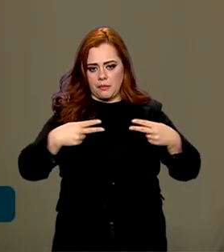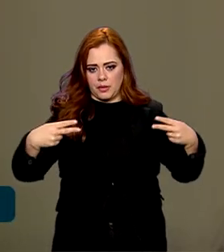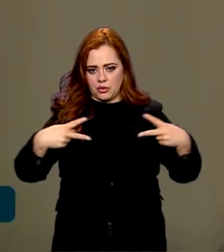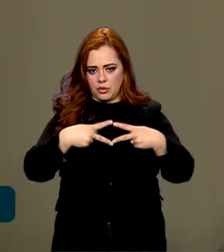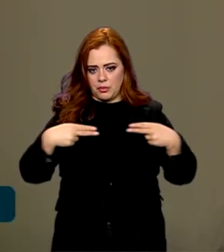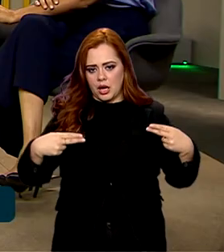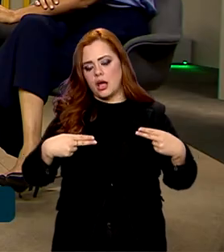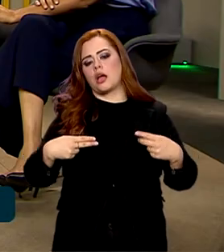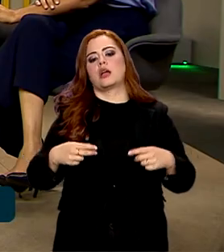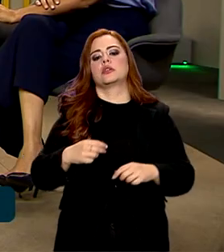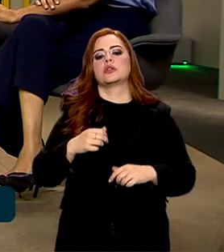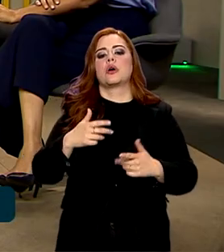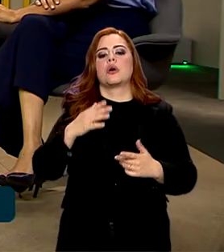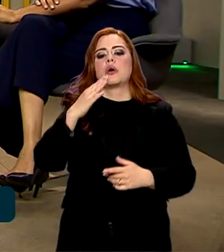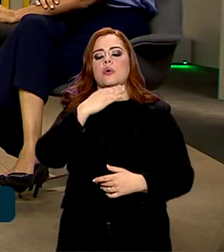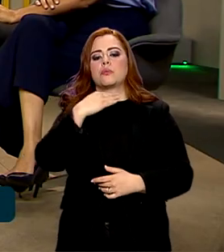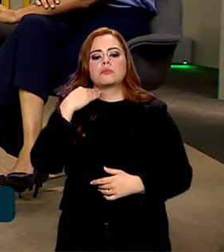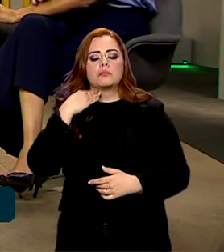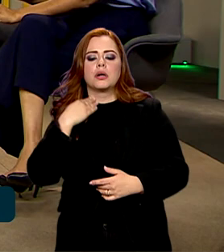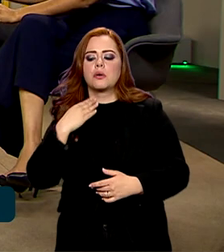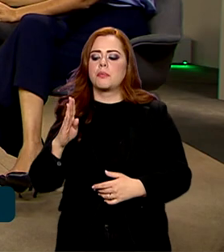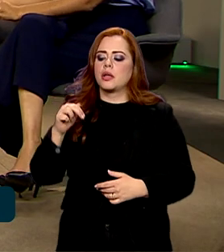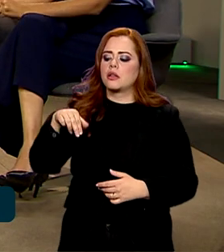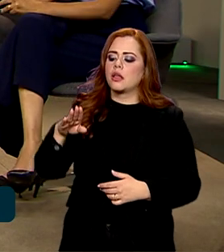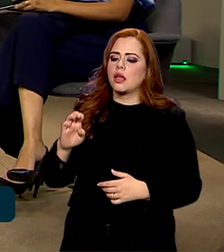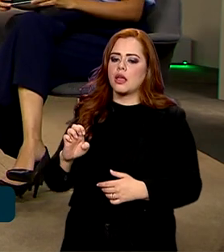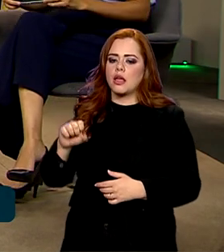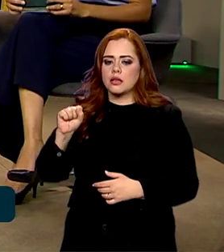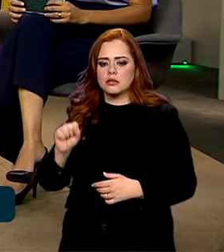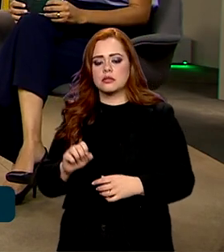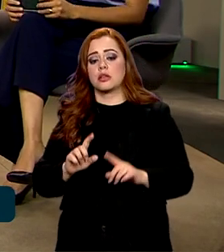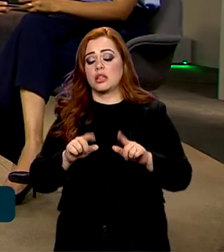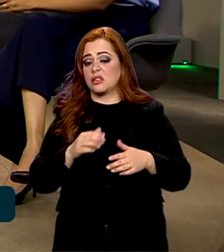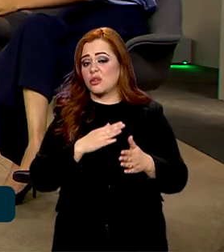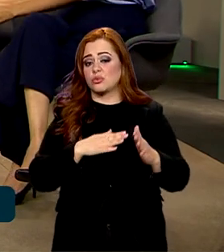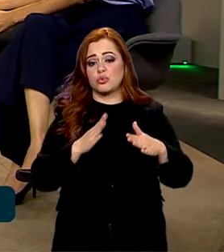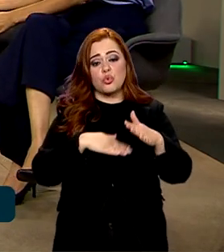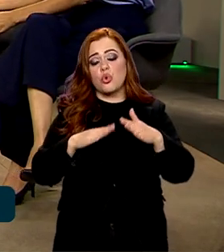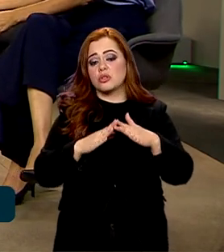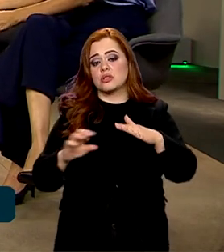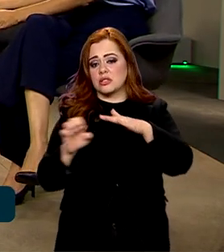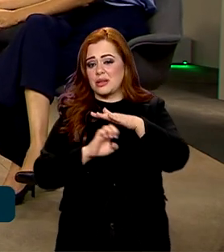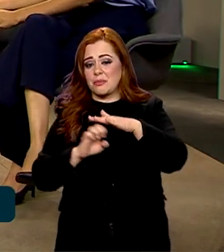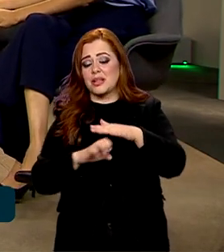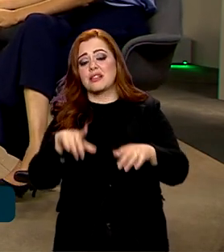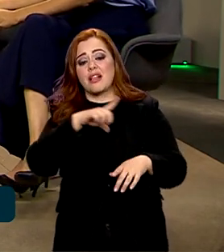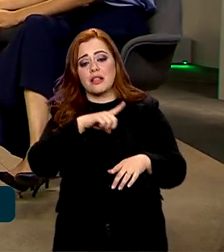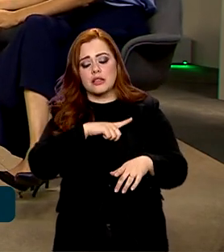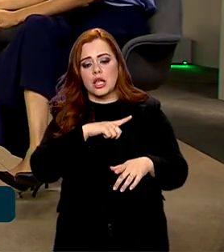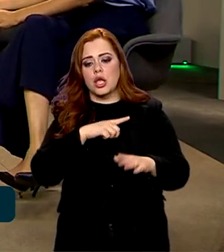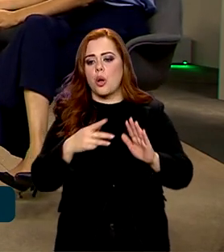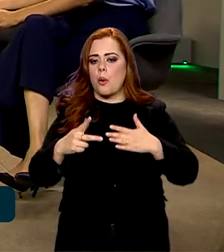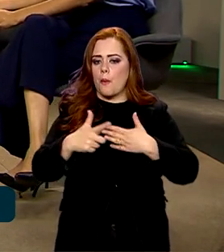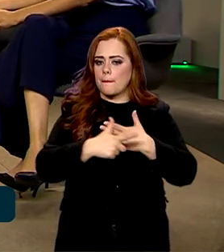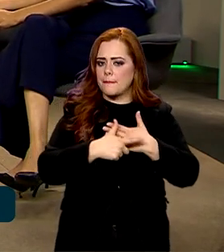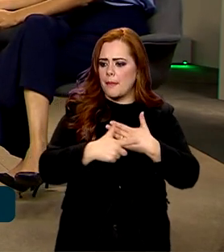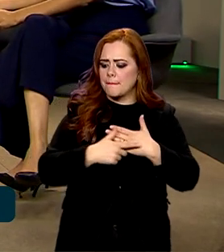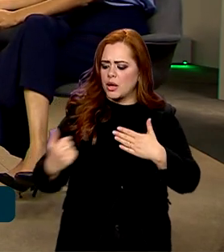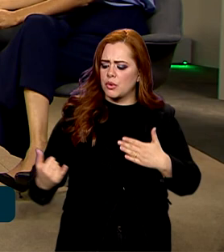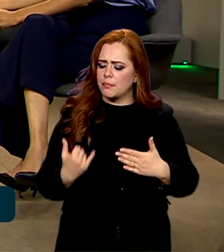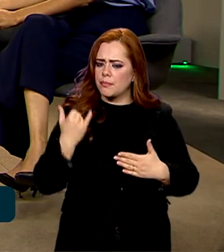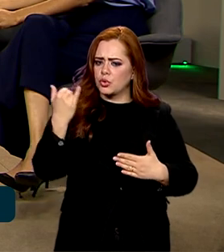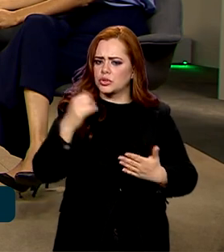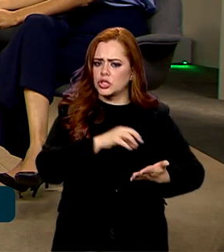bancos públicos, né? Como o BNDES. Então, essas empresas vão ter um papel central, professor, nessa